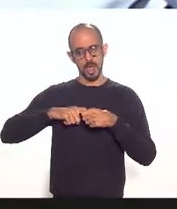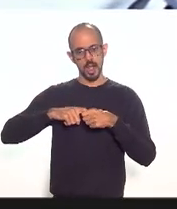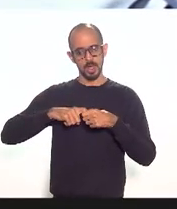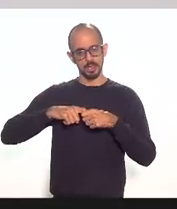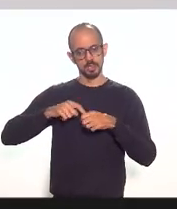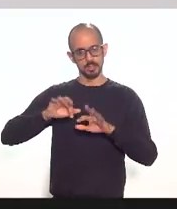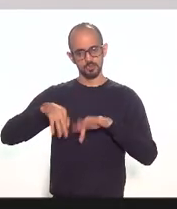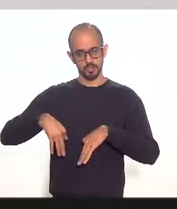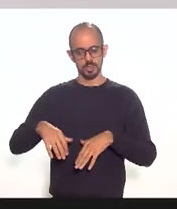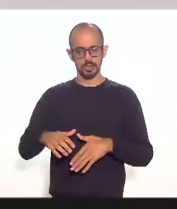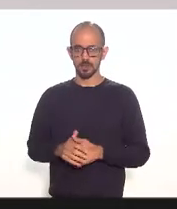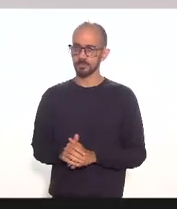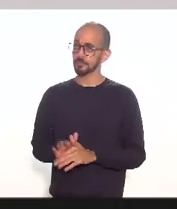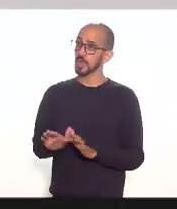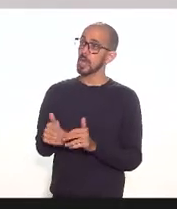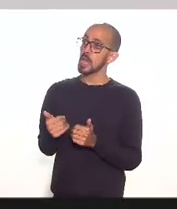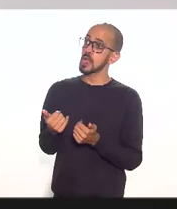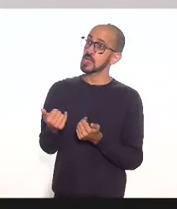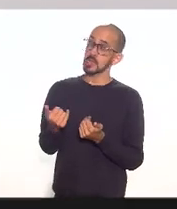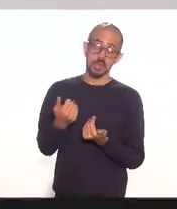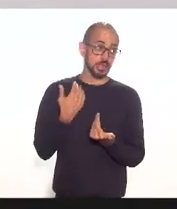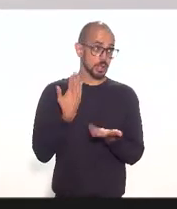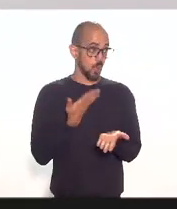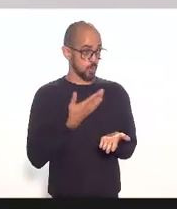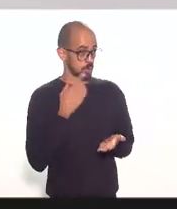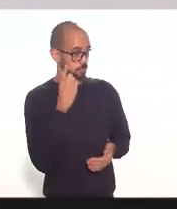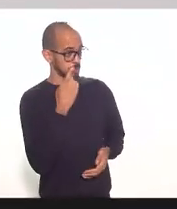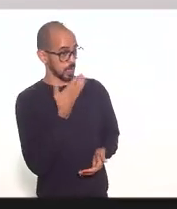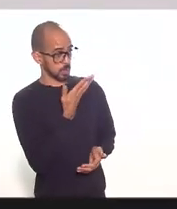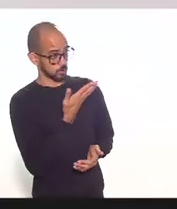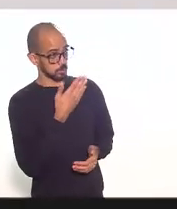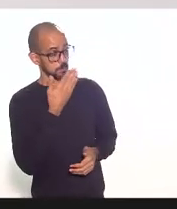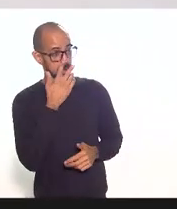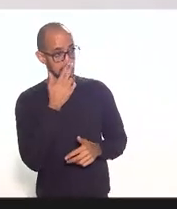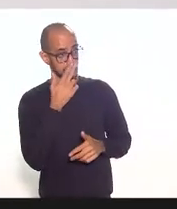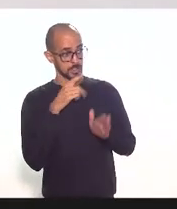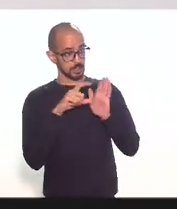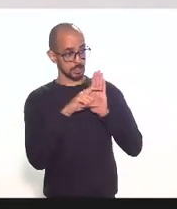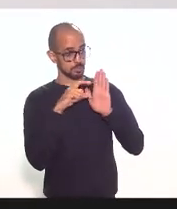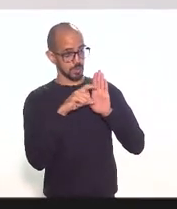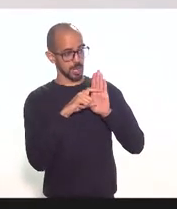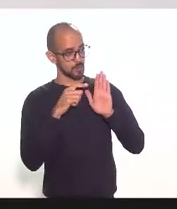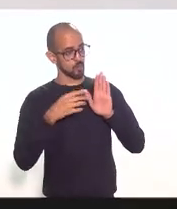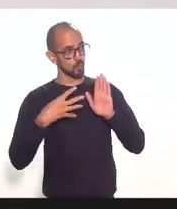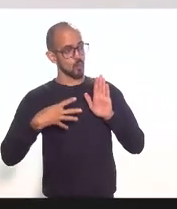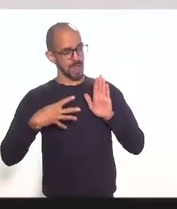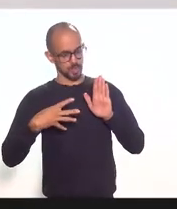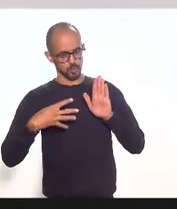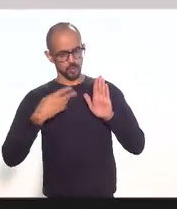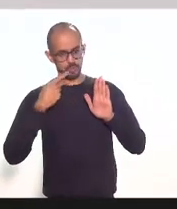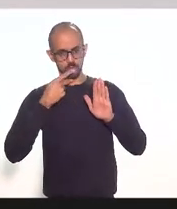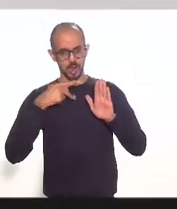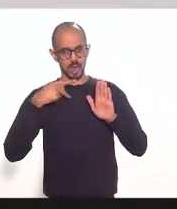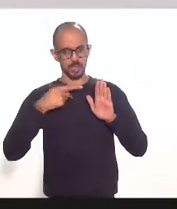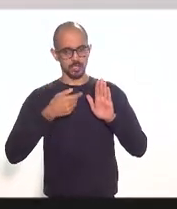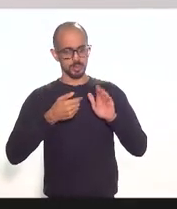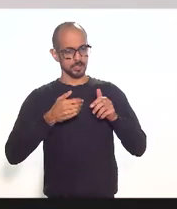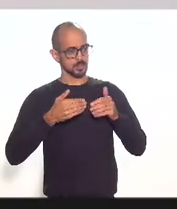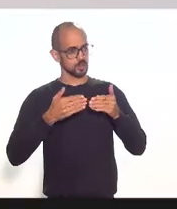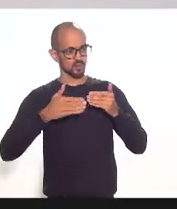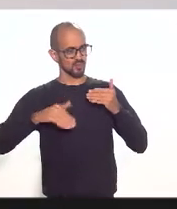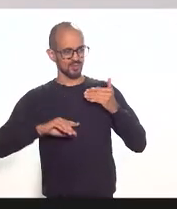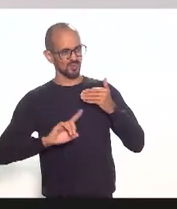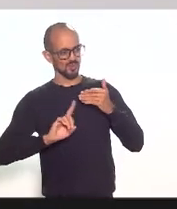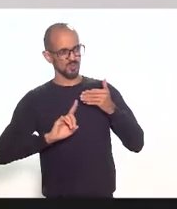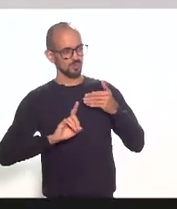perfeito deputado bom me parece que esse parágrafo segundo não desculpa quarto que fala do desenquadramento do pedido